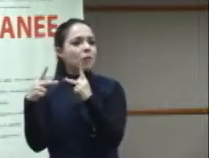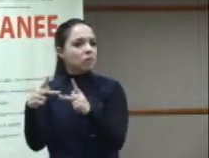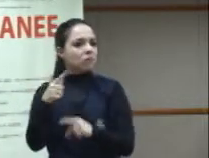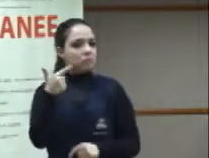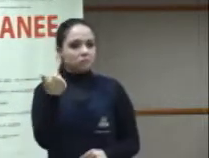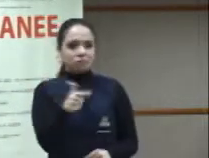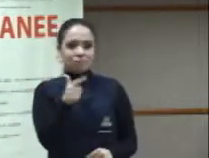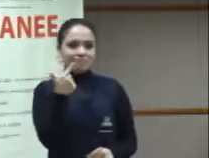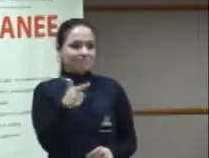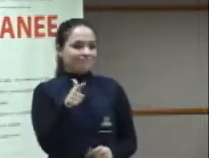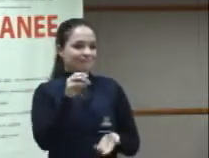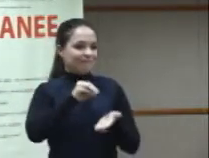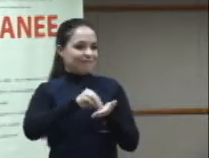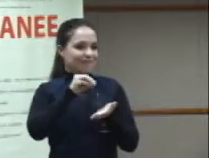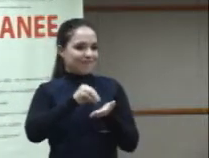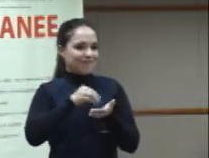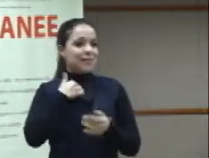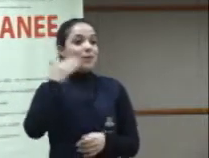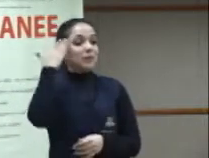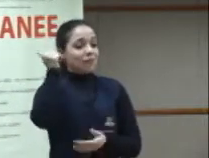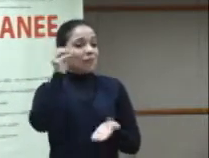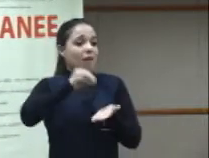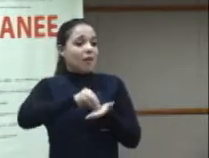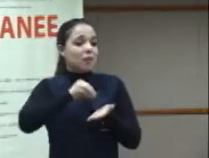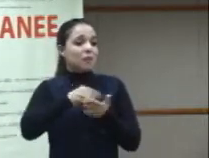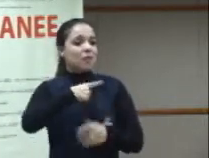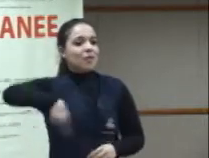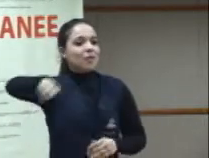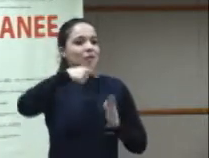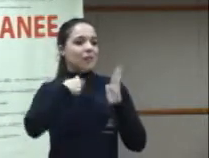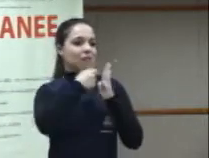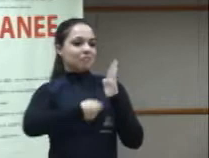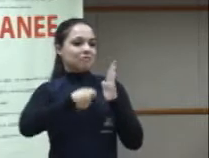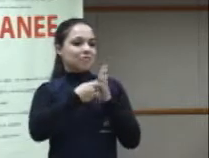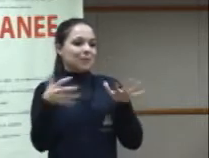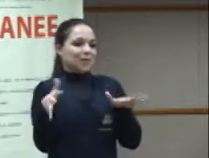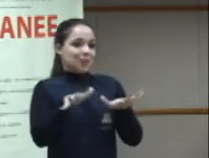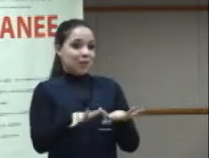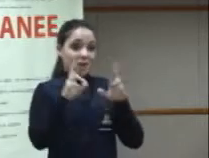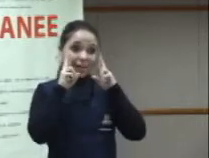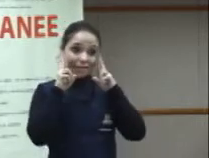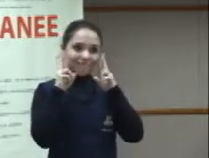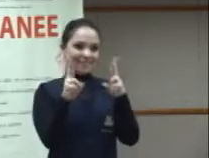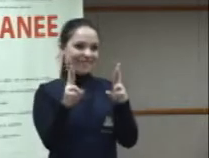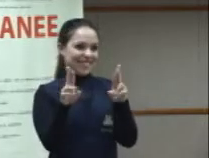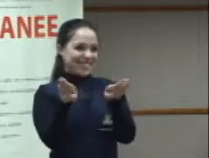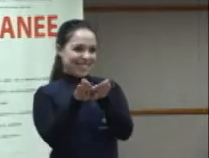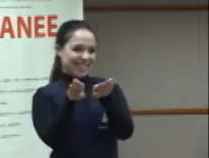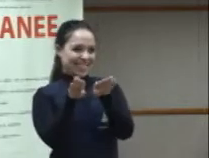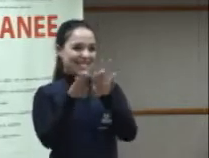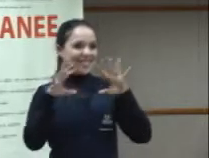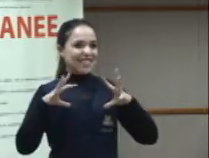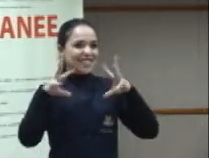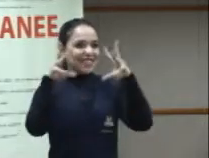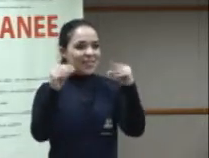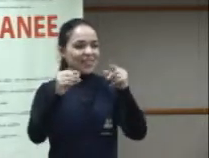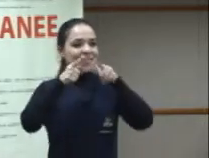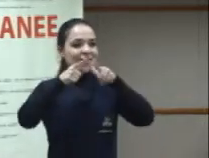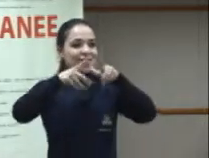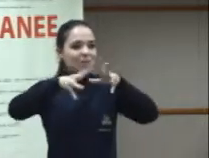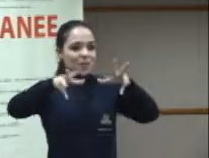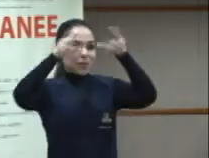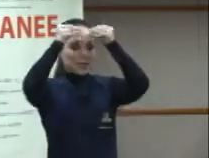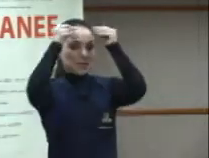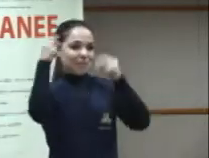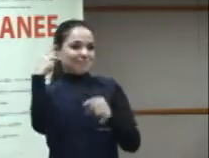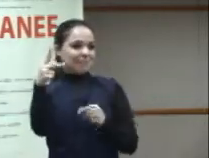Eu creio que tudo isso deve estar dentro da nossa luta pela inclusão, respeitando todo o entorno linguístico da Libras, todo